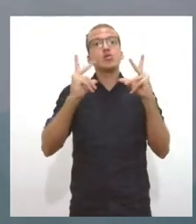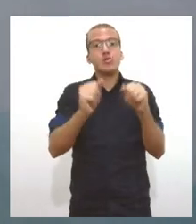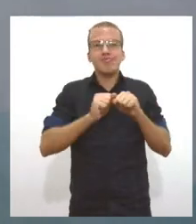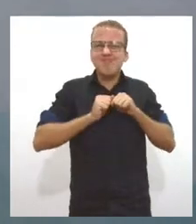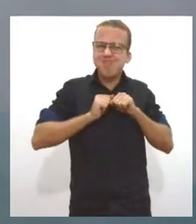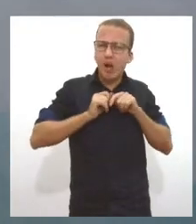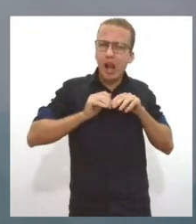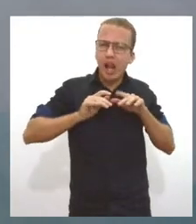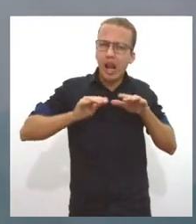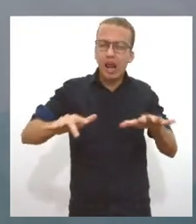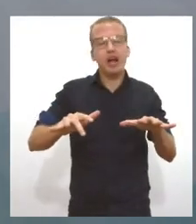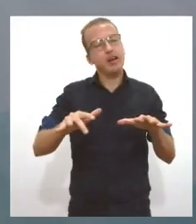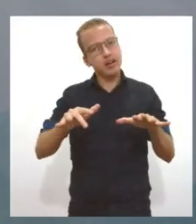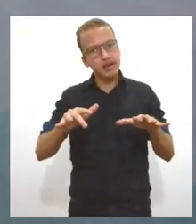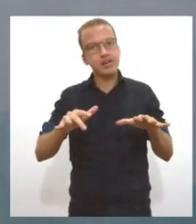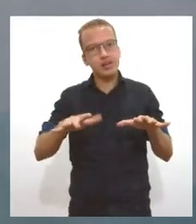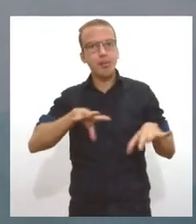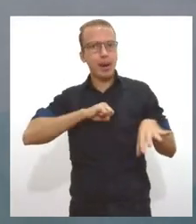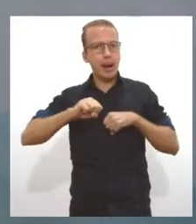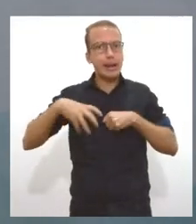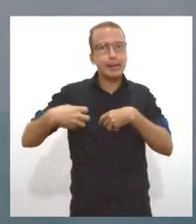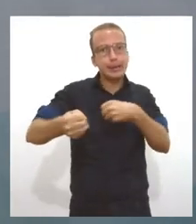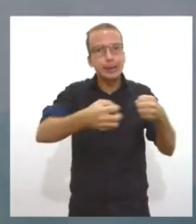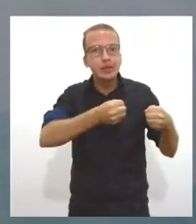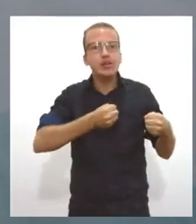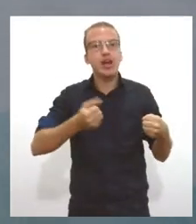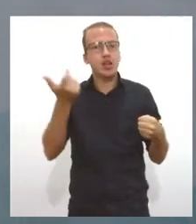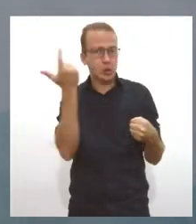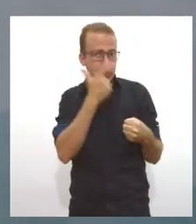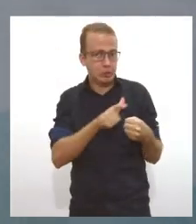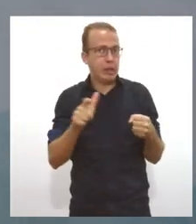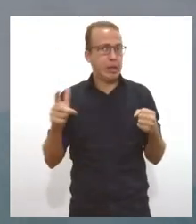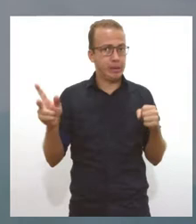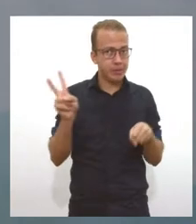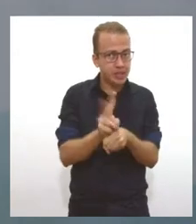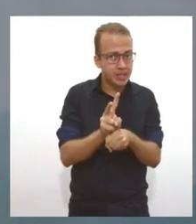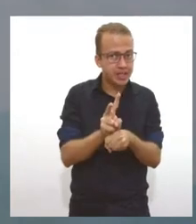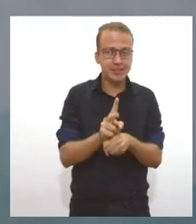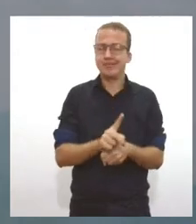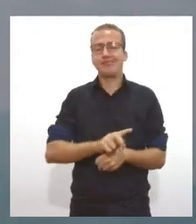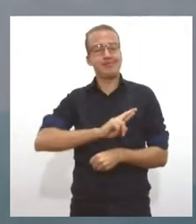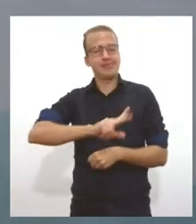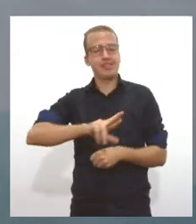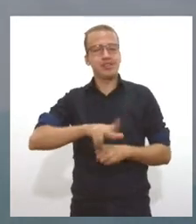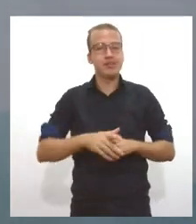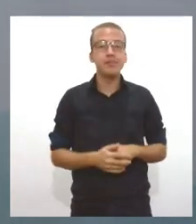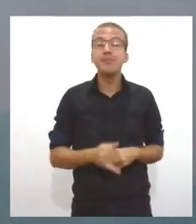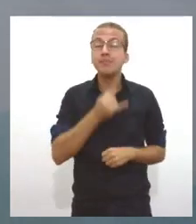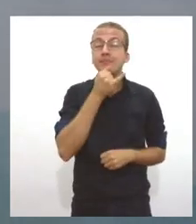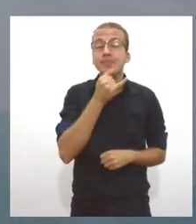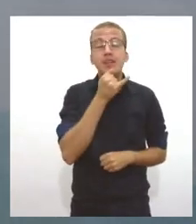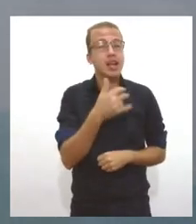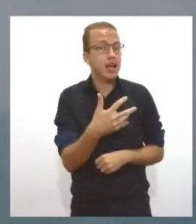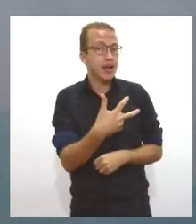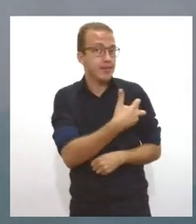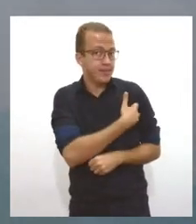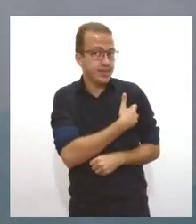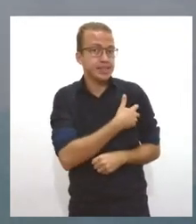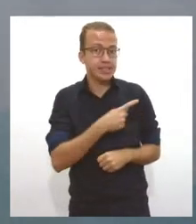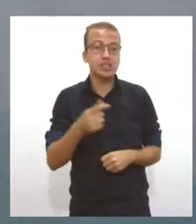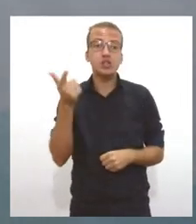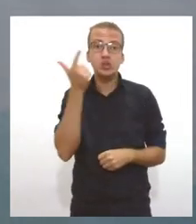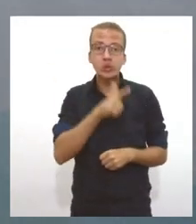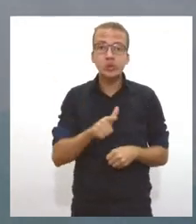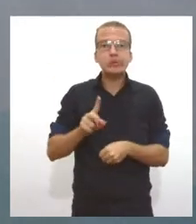tenha essa imunidade. E isso não é assim que acontece. A gente dá o exemplo com vacina. Quando a gente faz uma imunidade com vacina que a gente tem